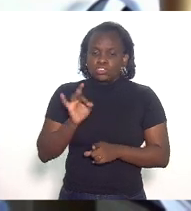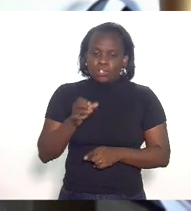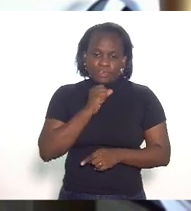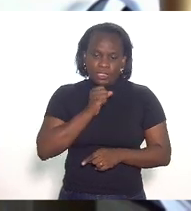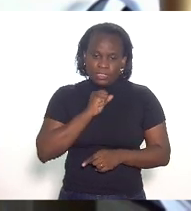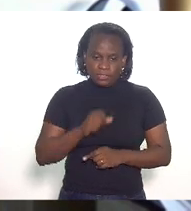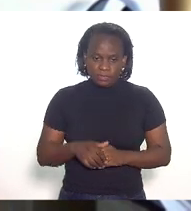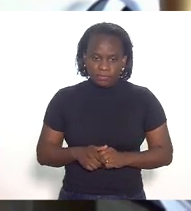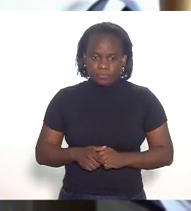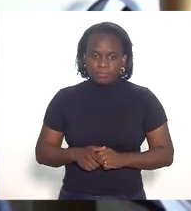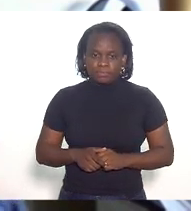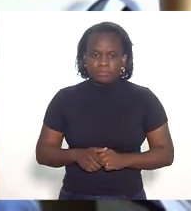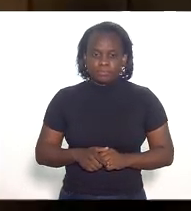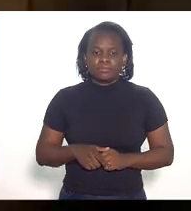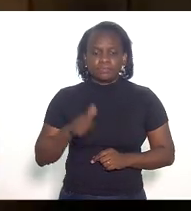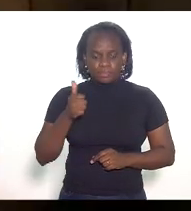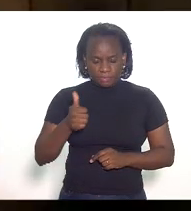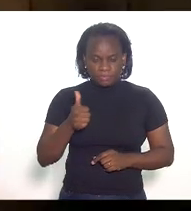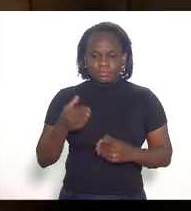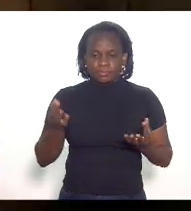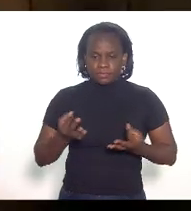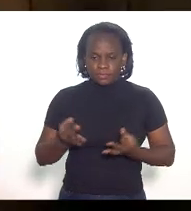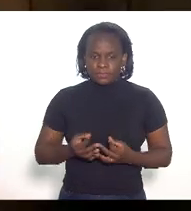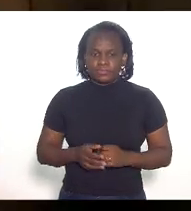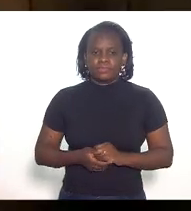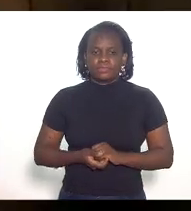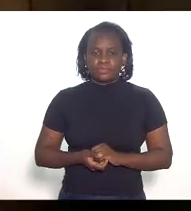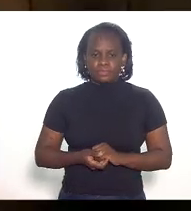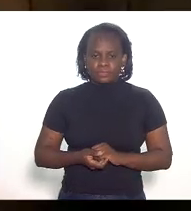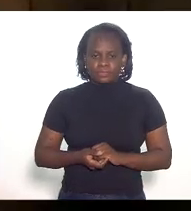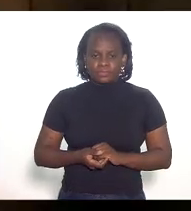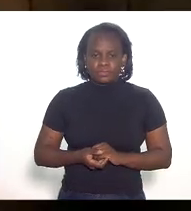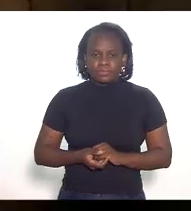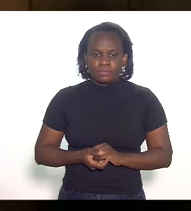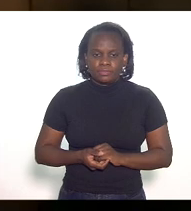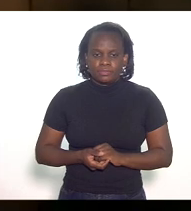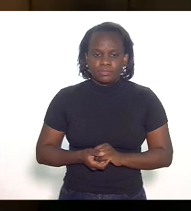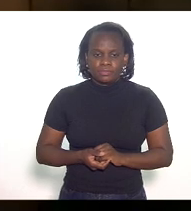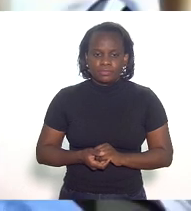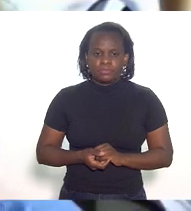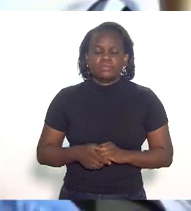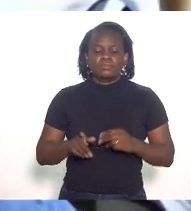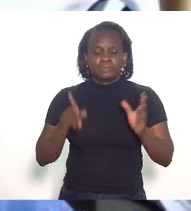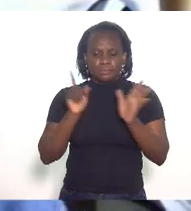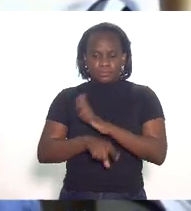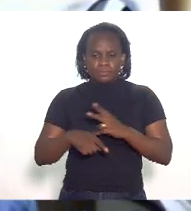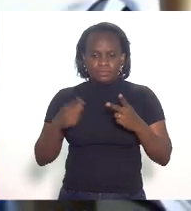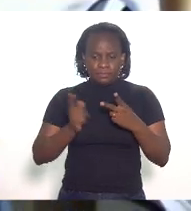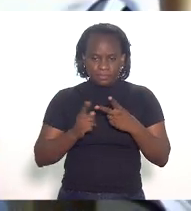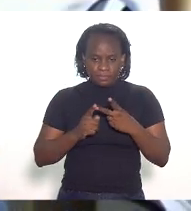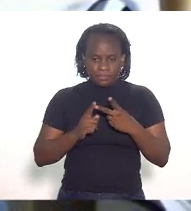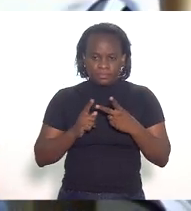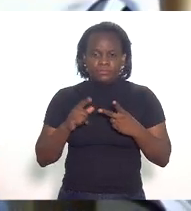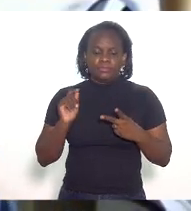antiga perfeitamente deputado a segunda questão